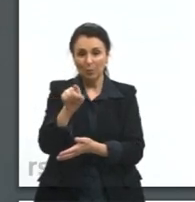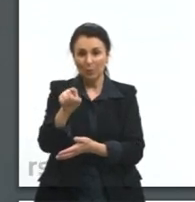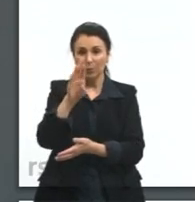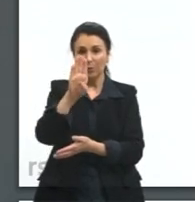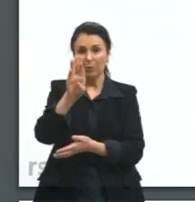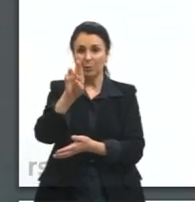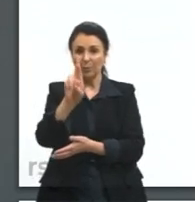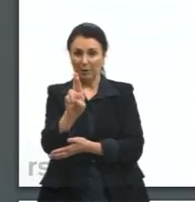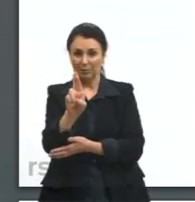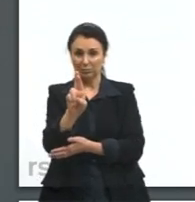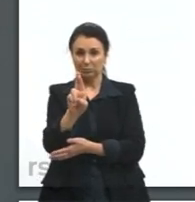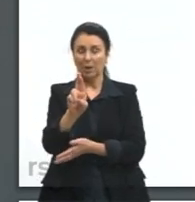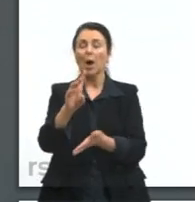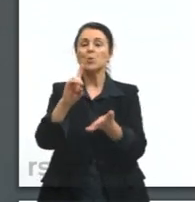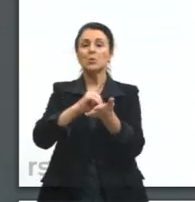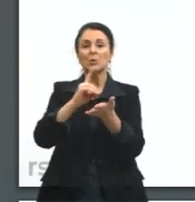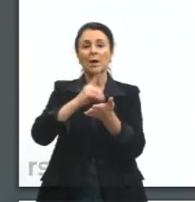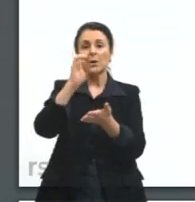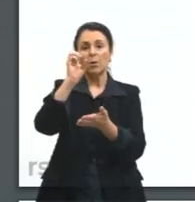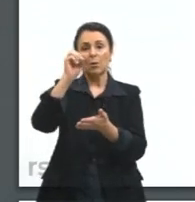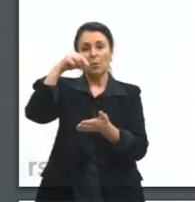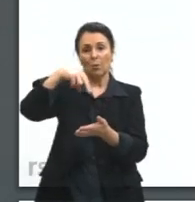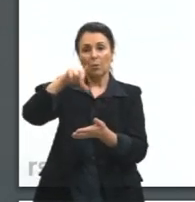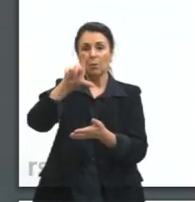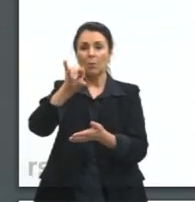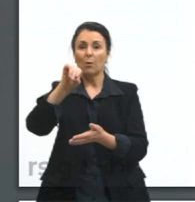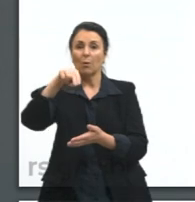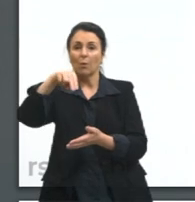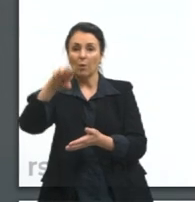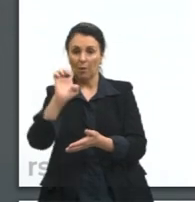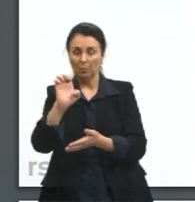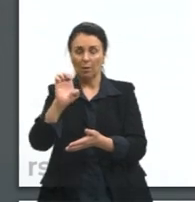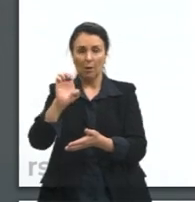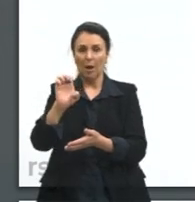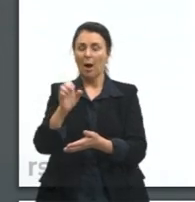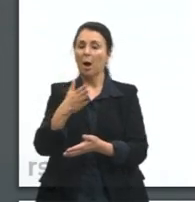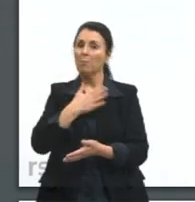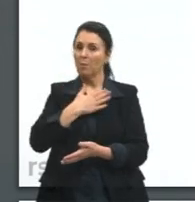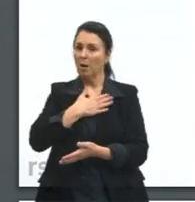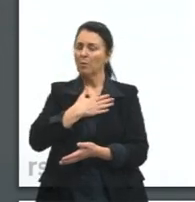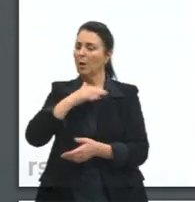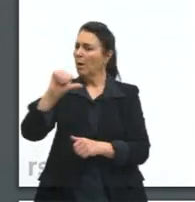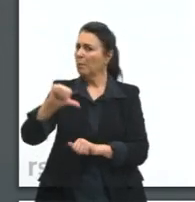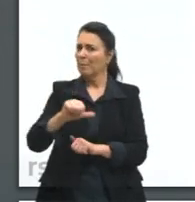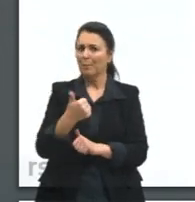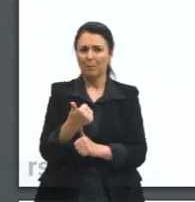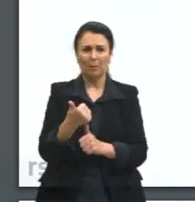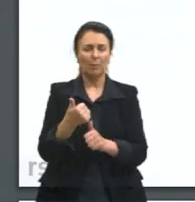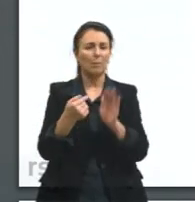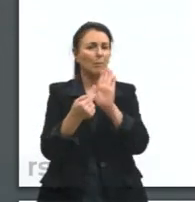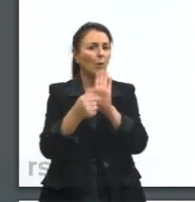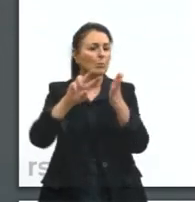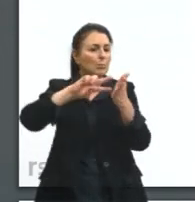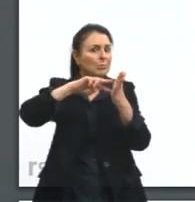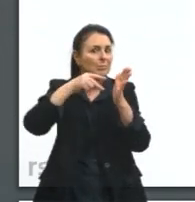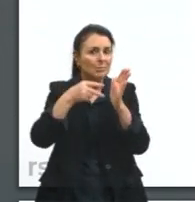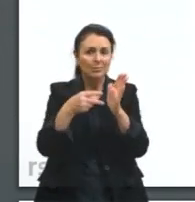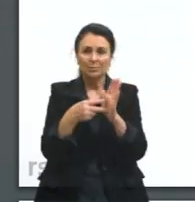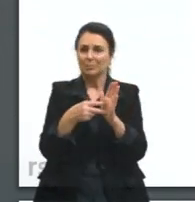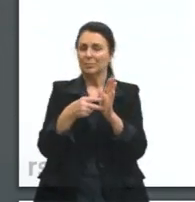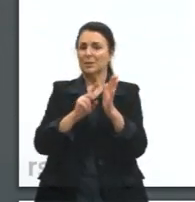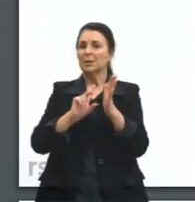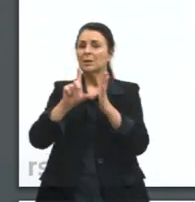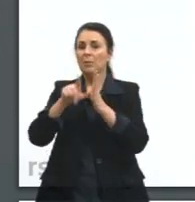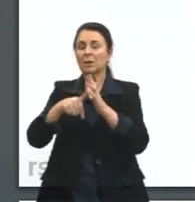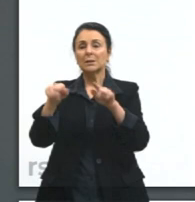um dos melhores dicionários online que a gente tem, porque ele traz todos os significados e mais adiante